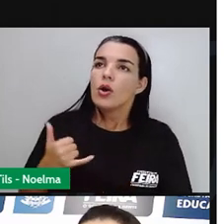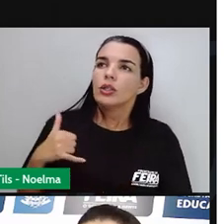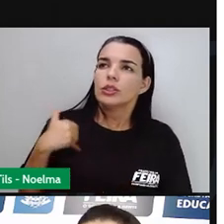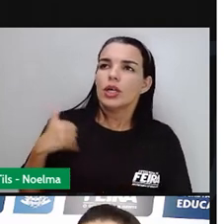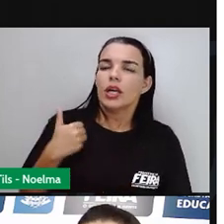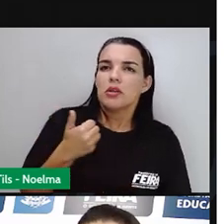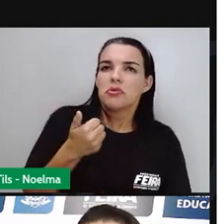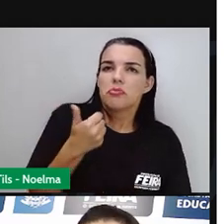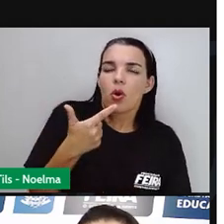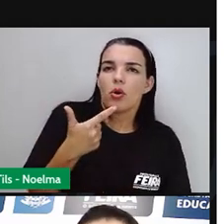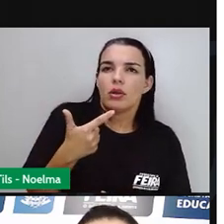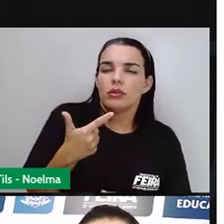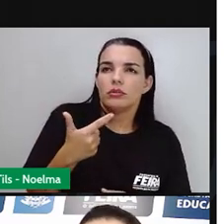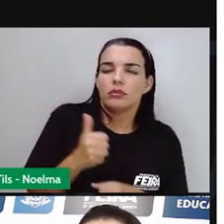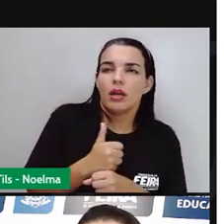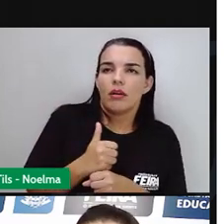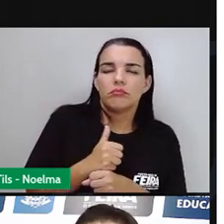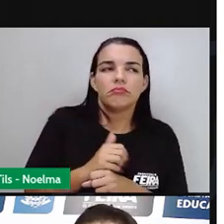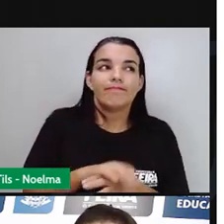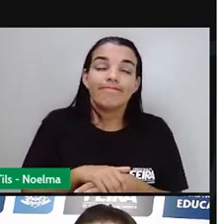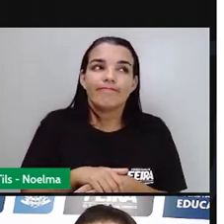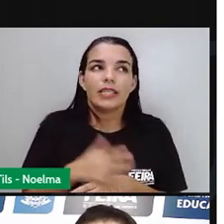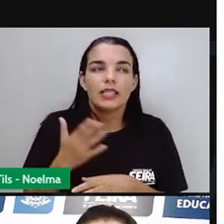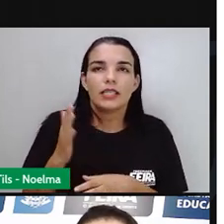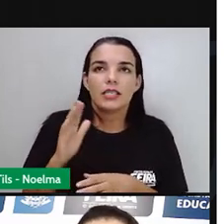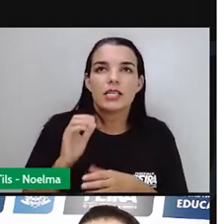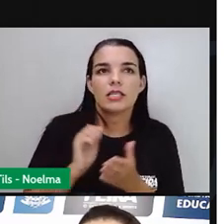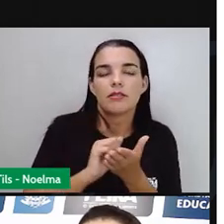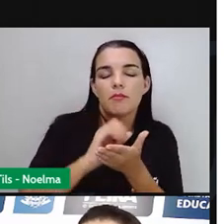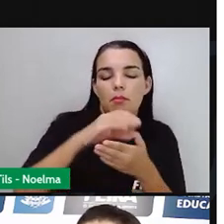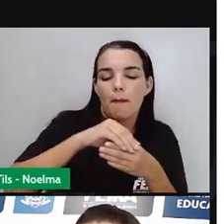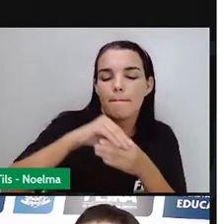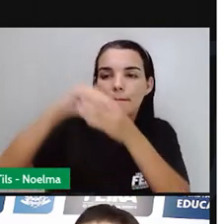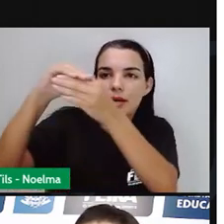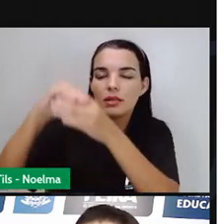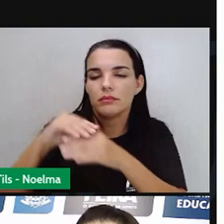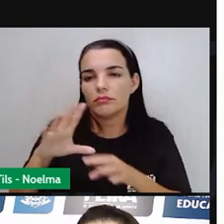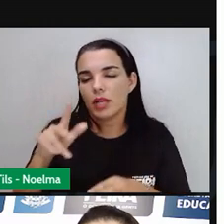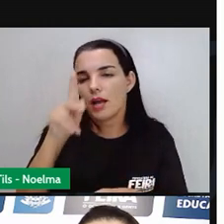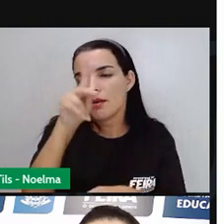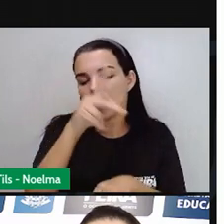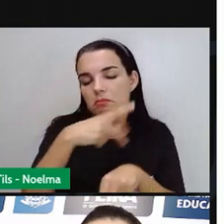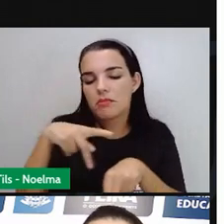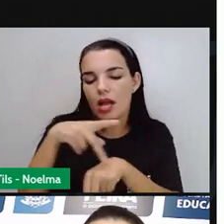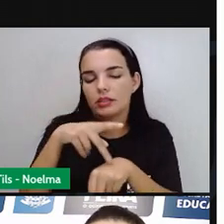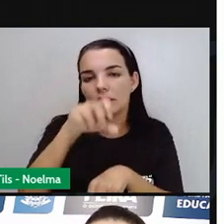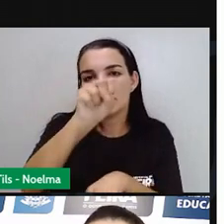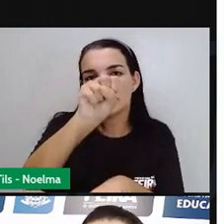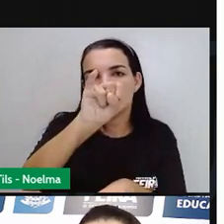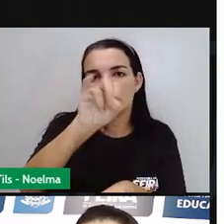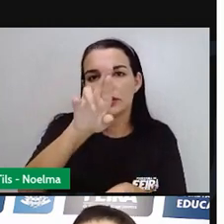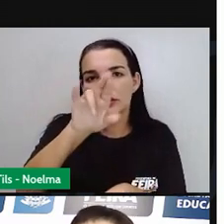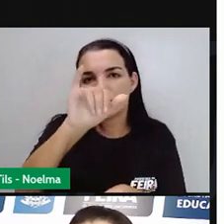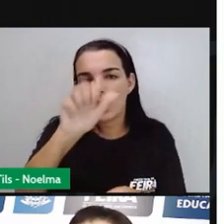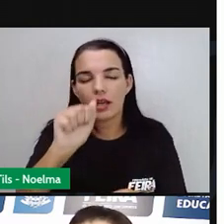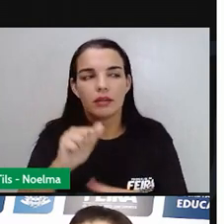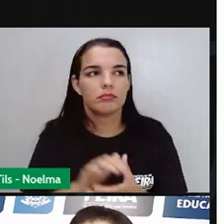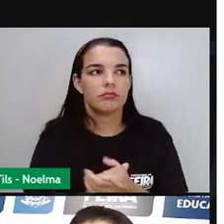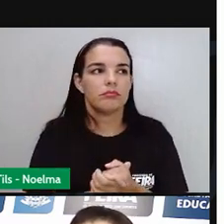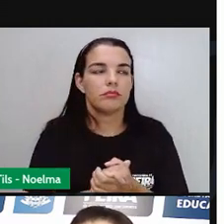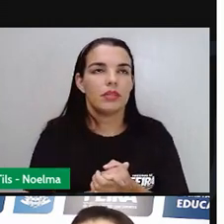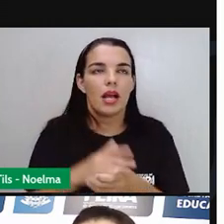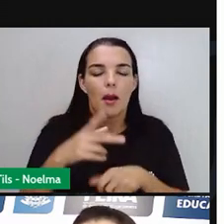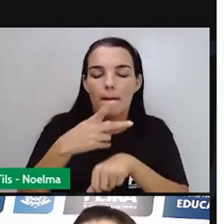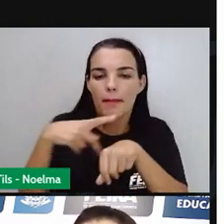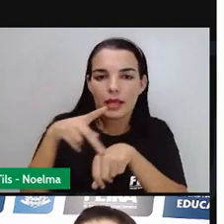saímos da Síria. Não tenho amigos lá. Eles saíram do país também. A cultura do Brasil é bem diferente da